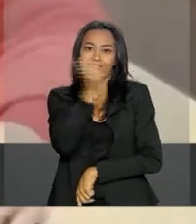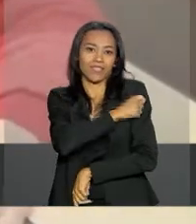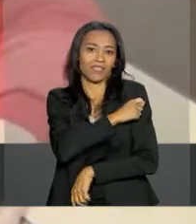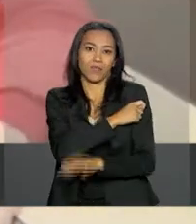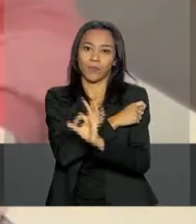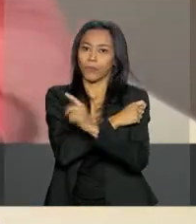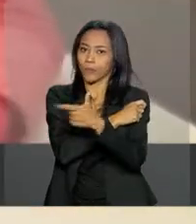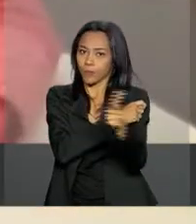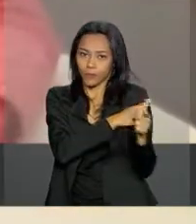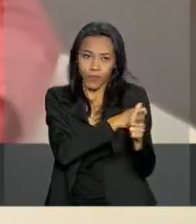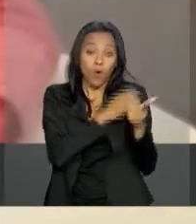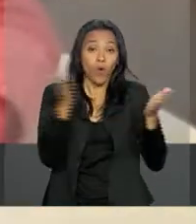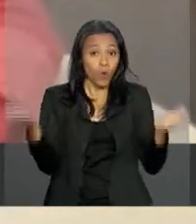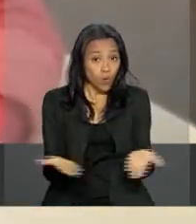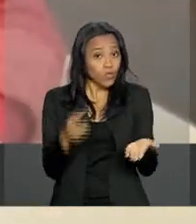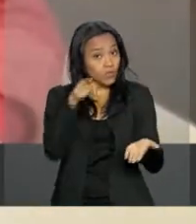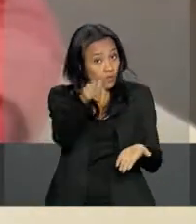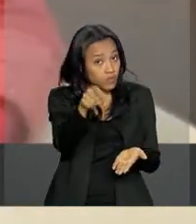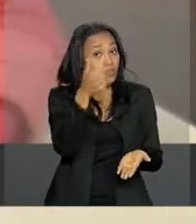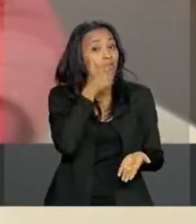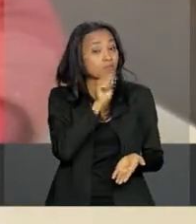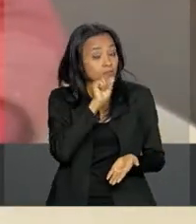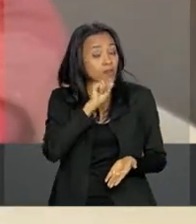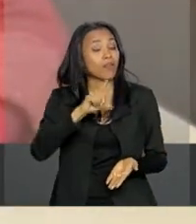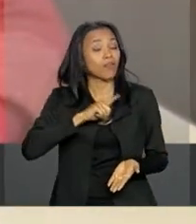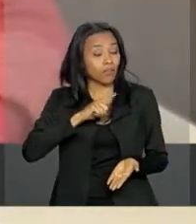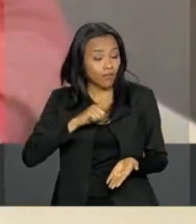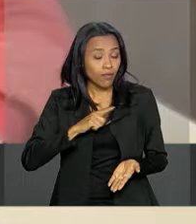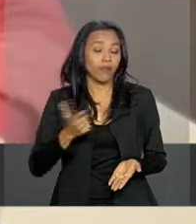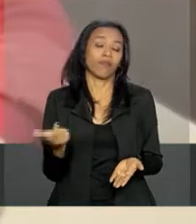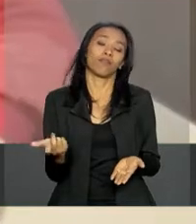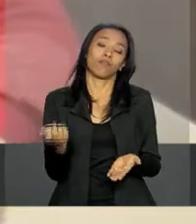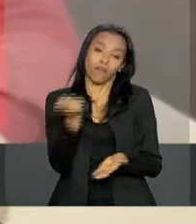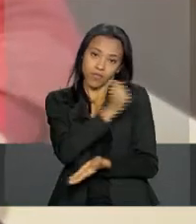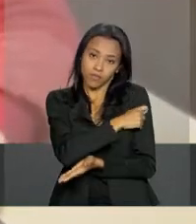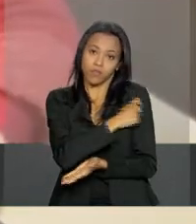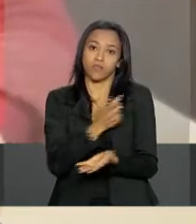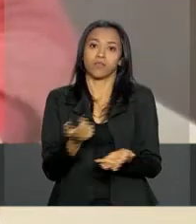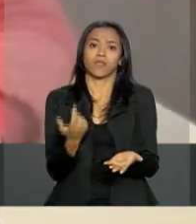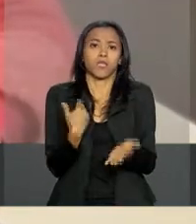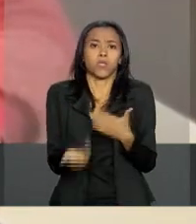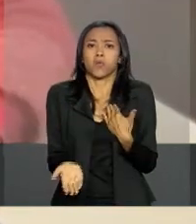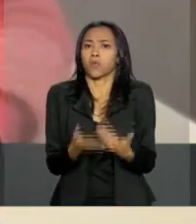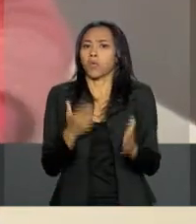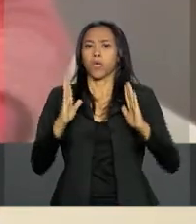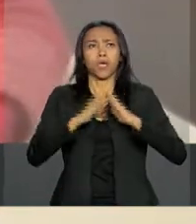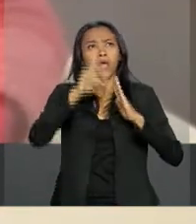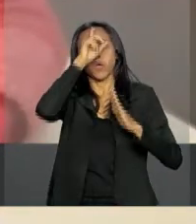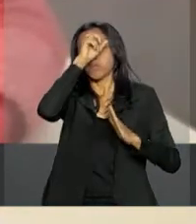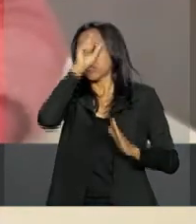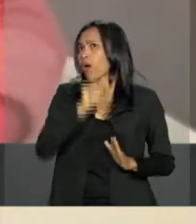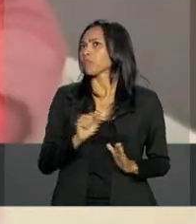você, mãe, tem a vacina em todos os centros de saúde.